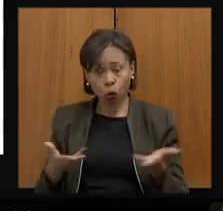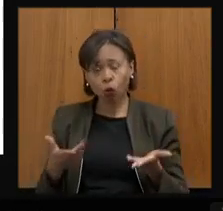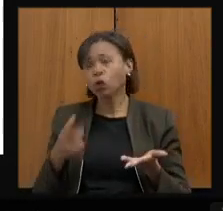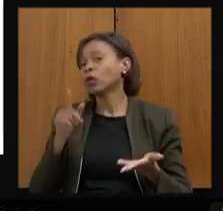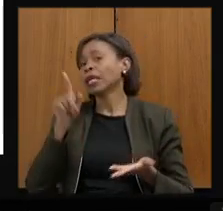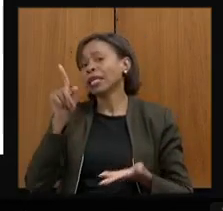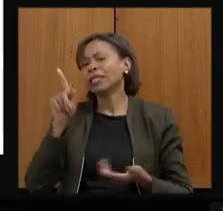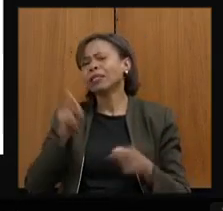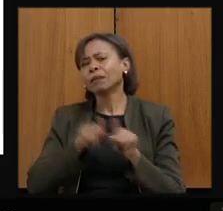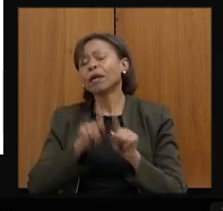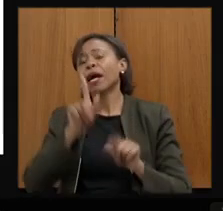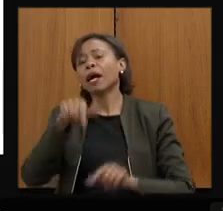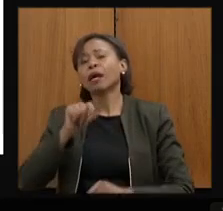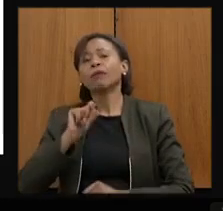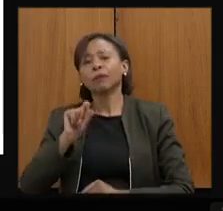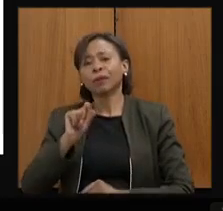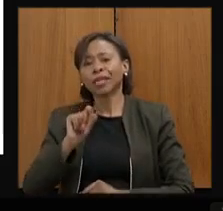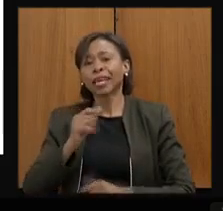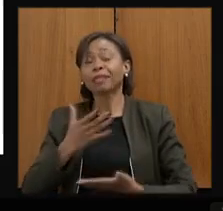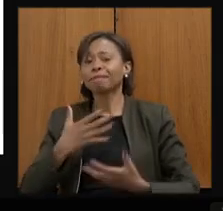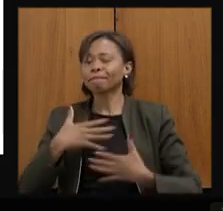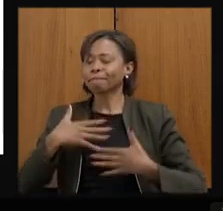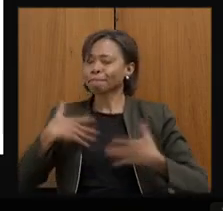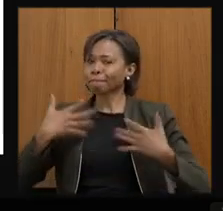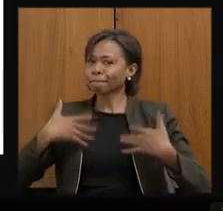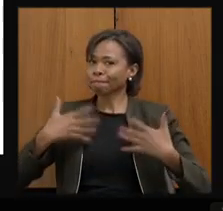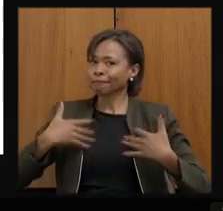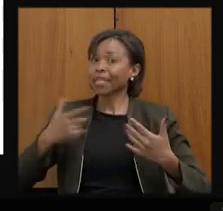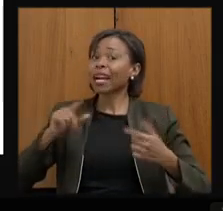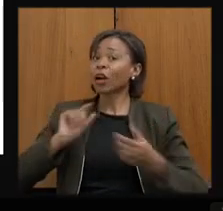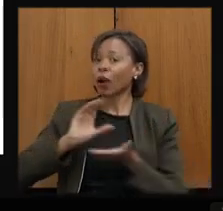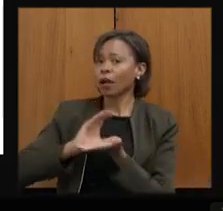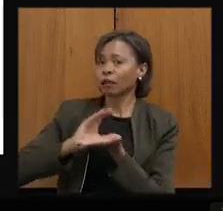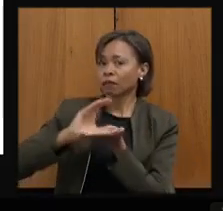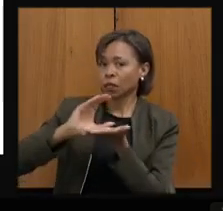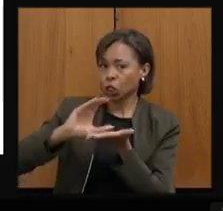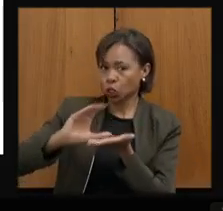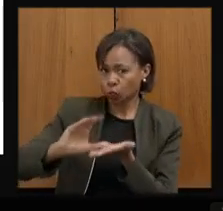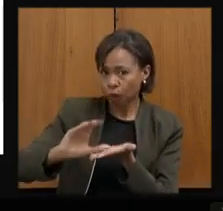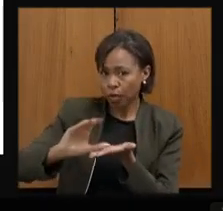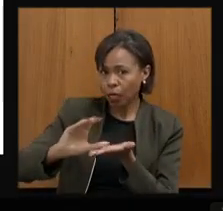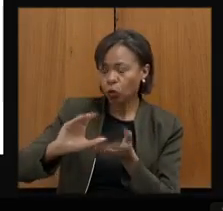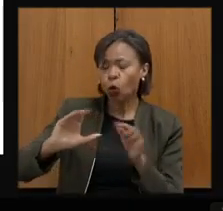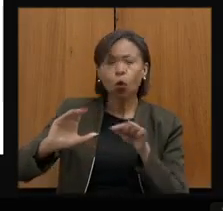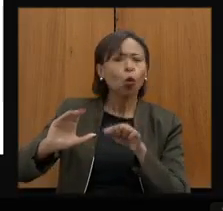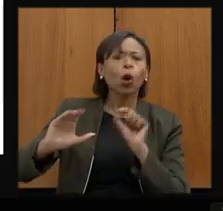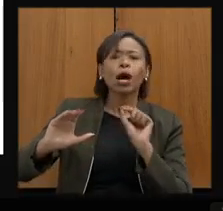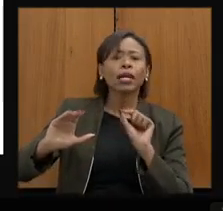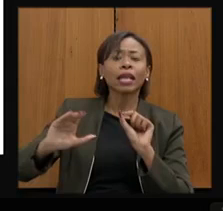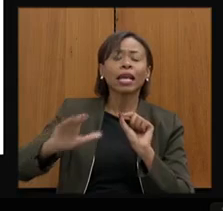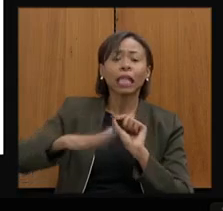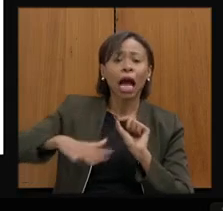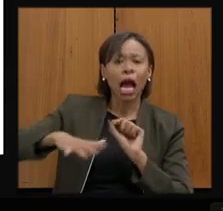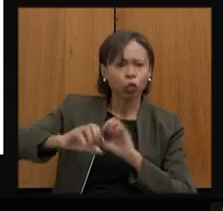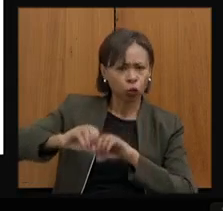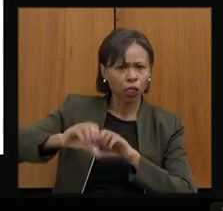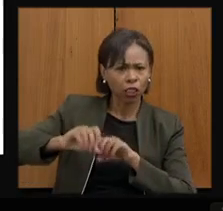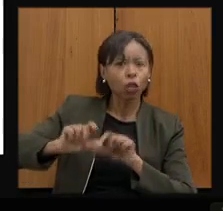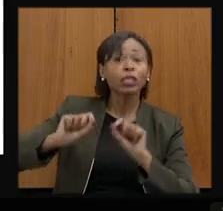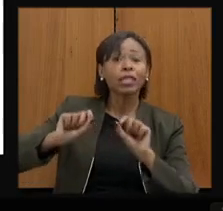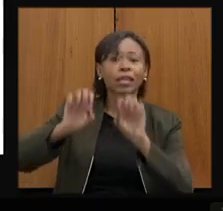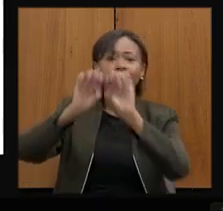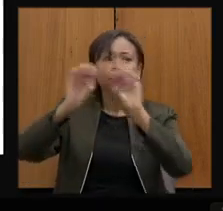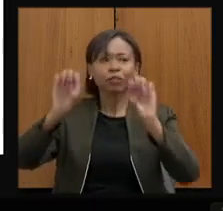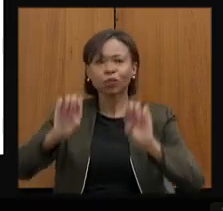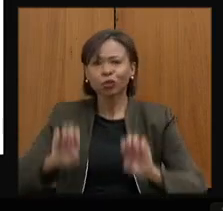algo também que nos dá muita alegria, que é o investimento na nossa rede, em termos de infraestrutura.